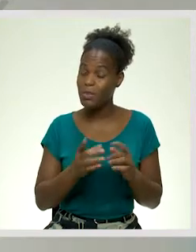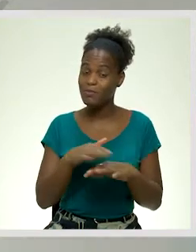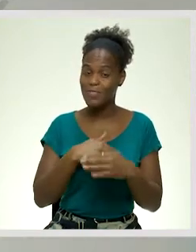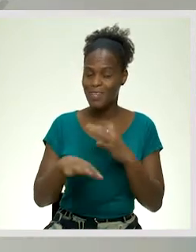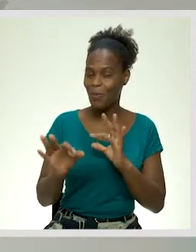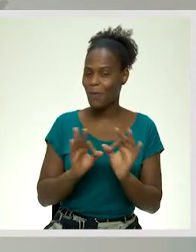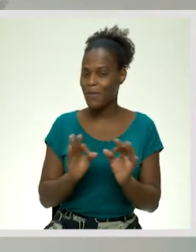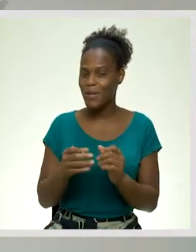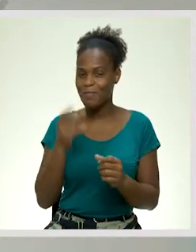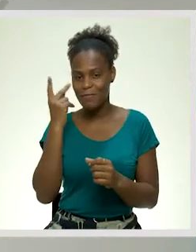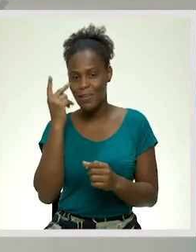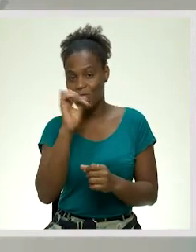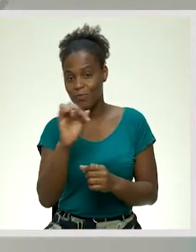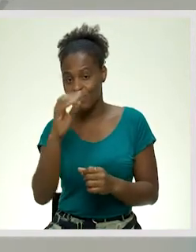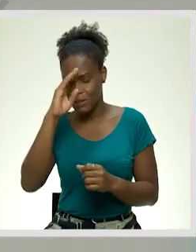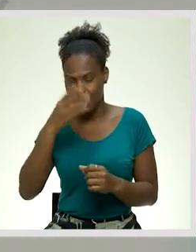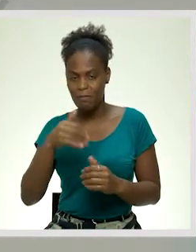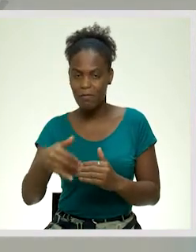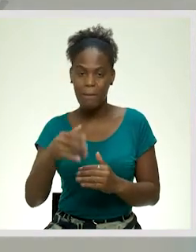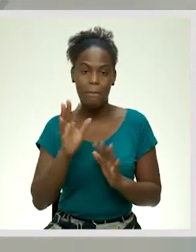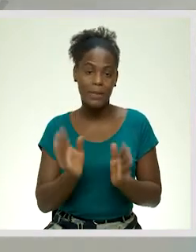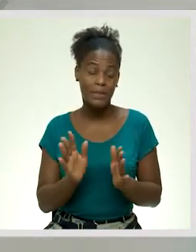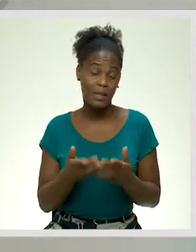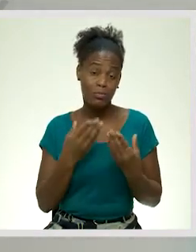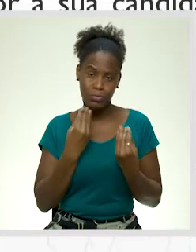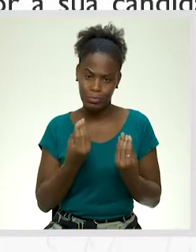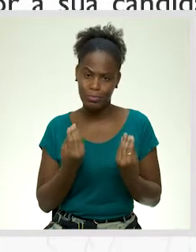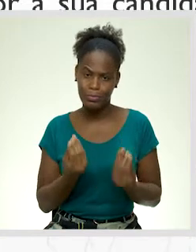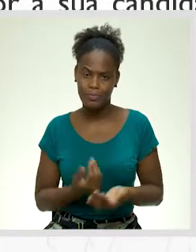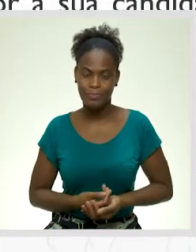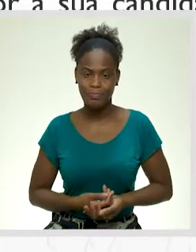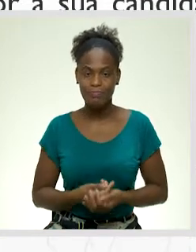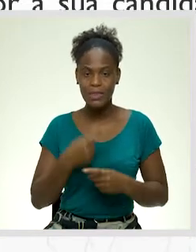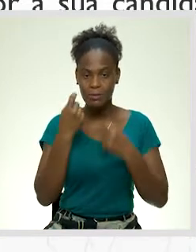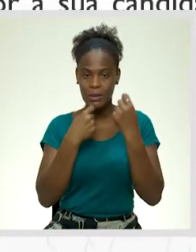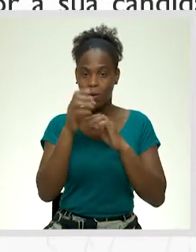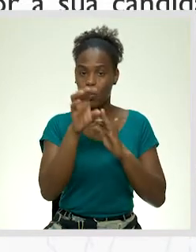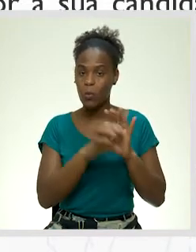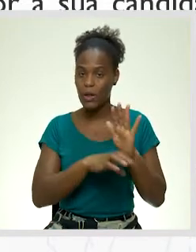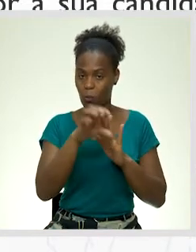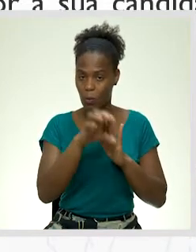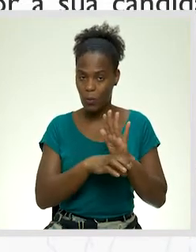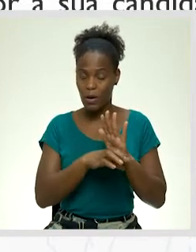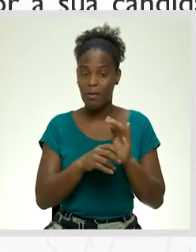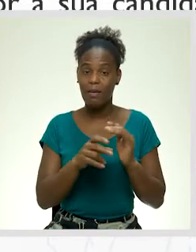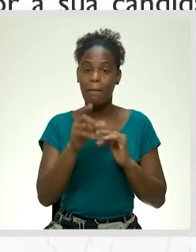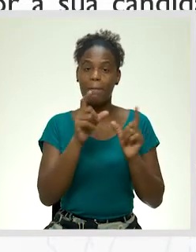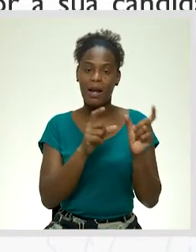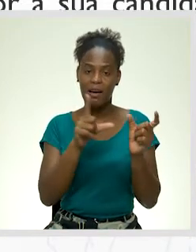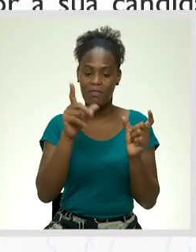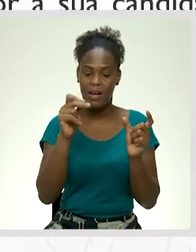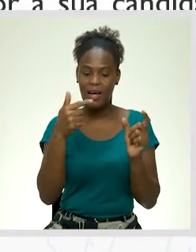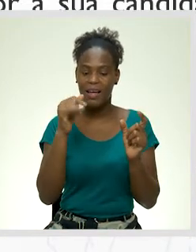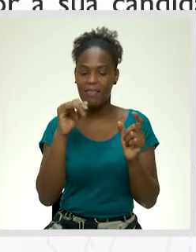organizar a vossa vida porque já sabem que vocês vão precisar e muito. A expressão currículum vitae vem do latim